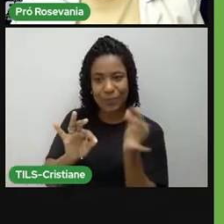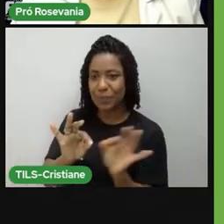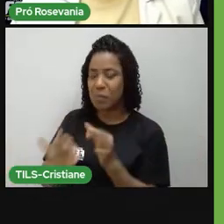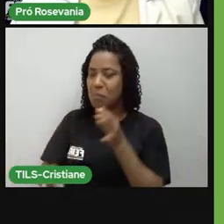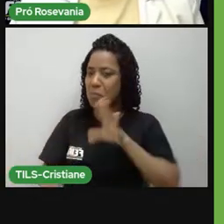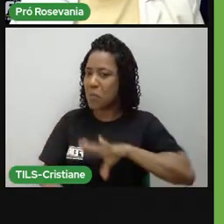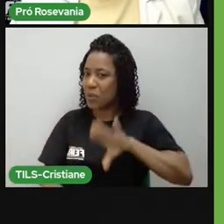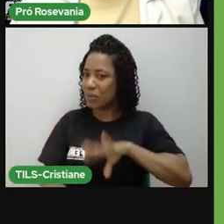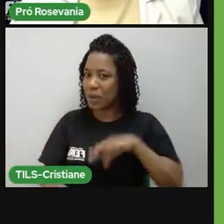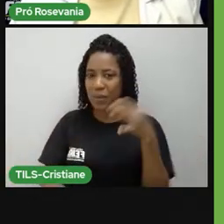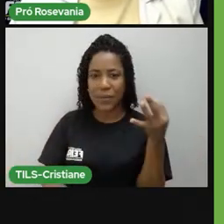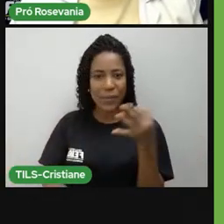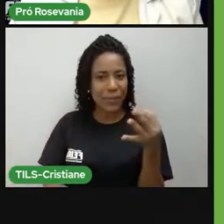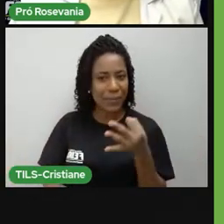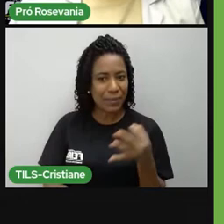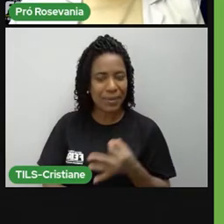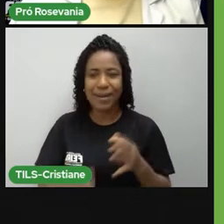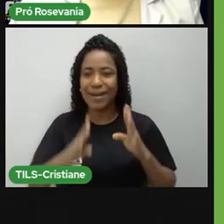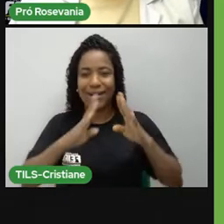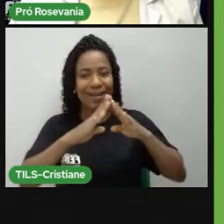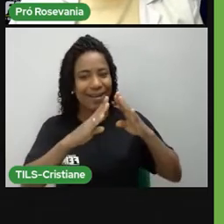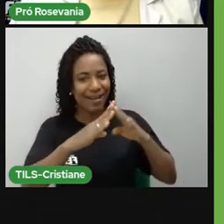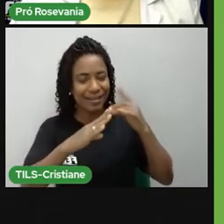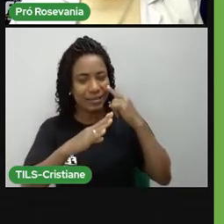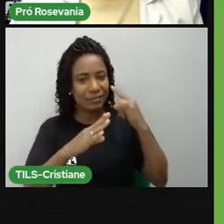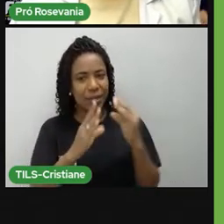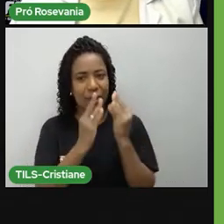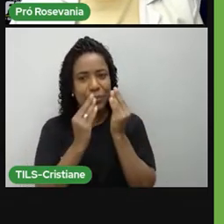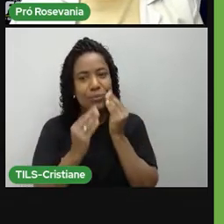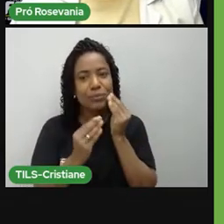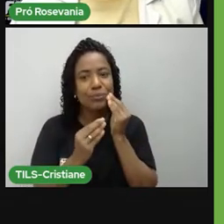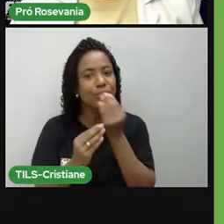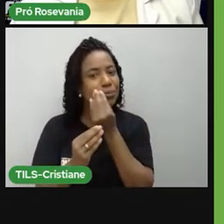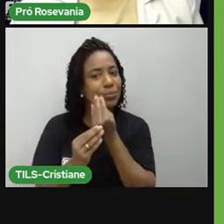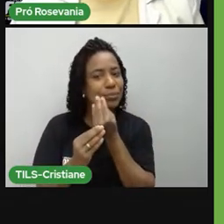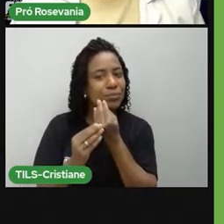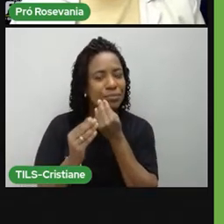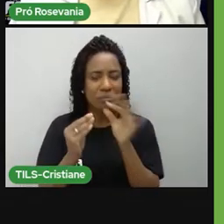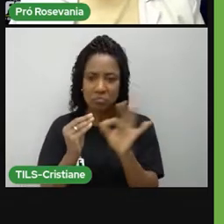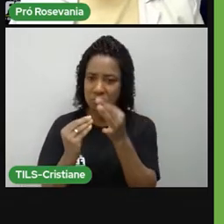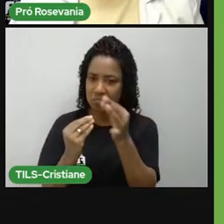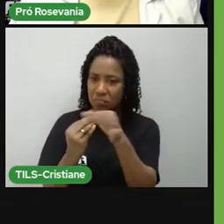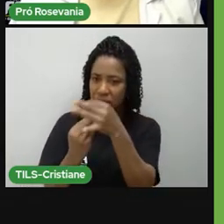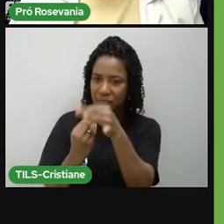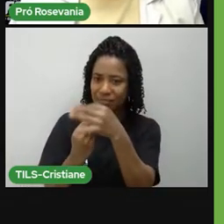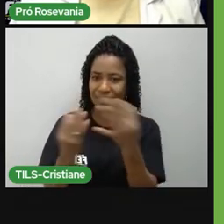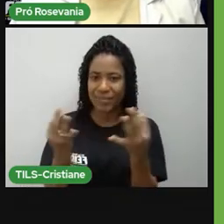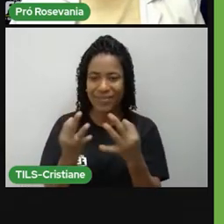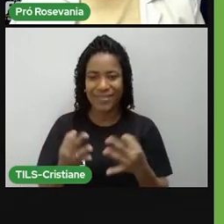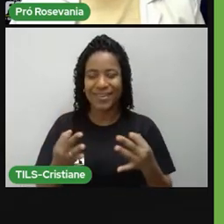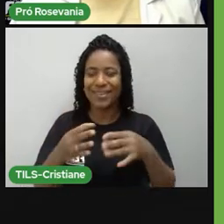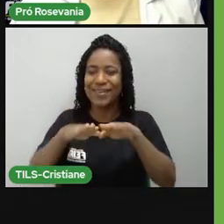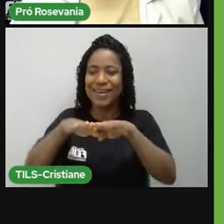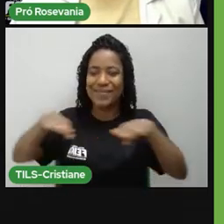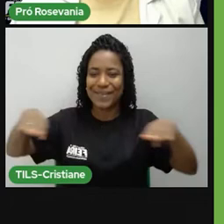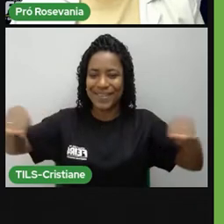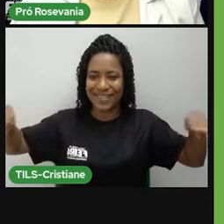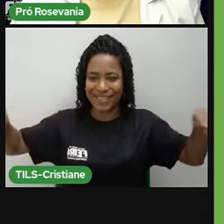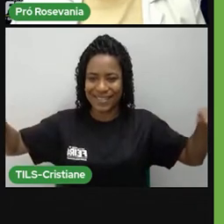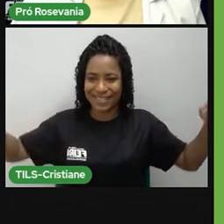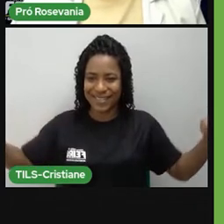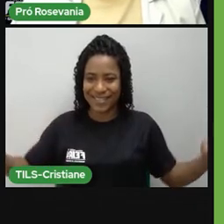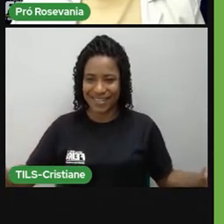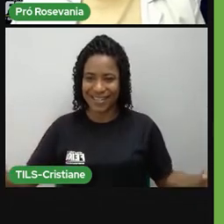né, uma toalhinha bordada ou até mesmo guardanapo, né, aqueles caminhos de mesa, a gente aqui é muito, muito,